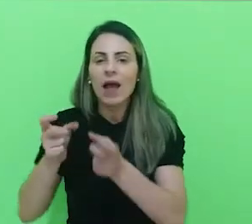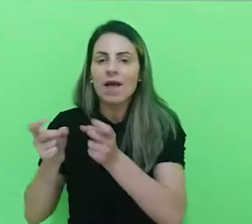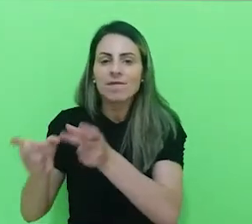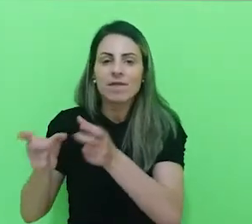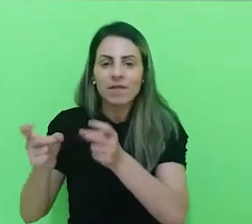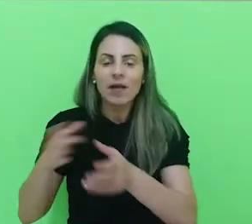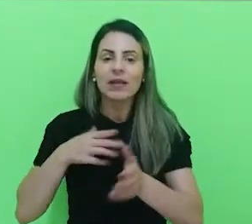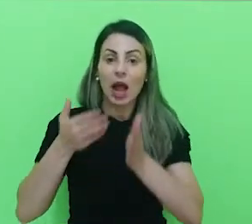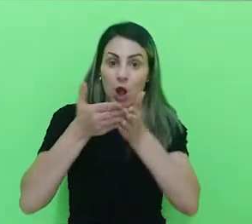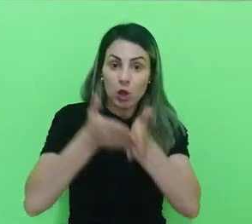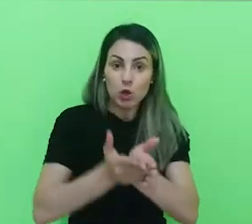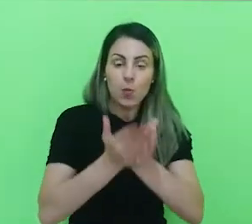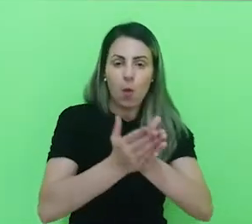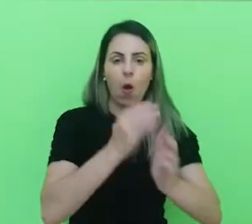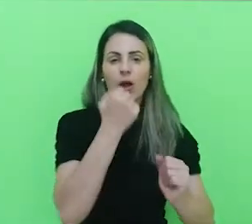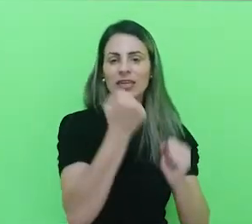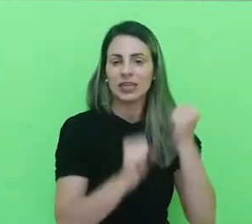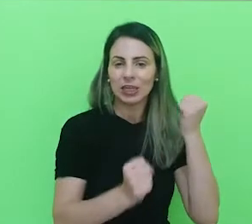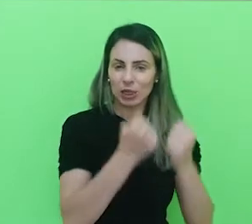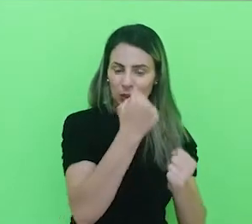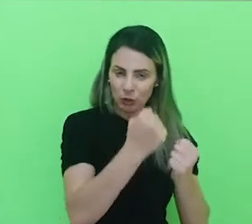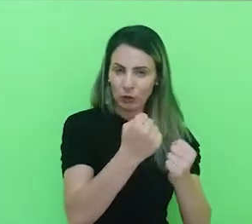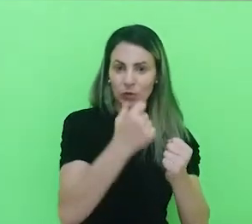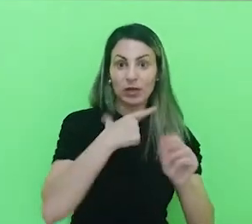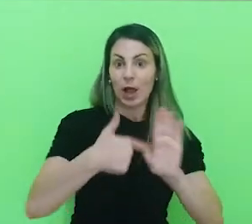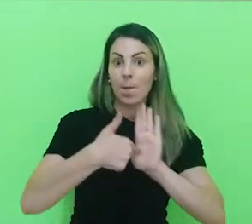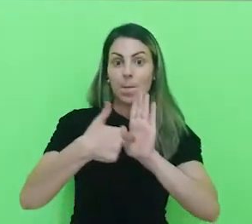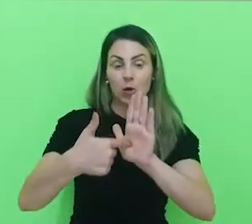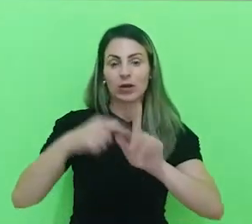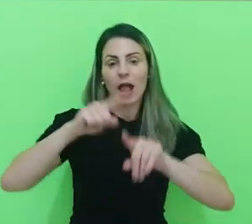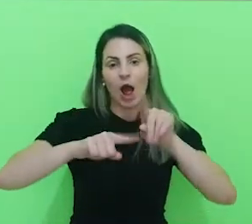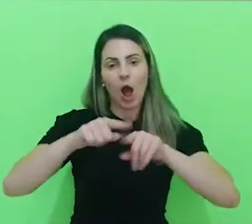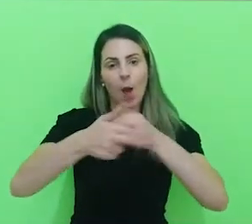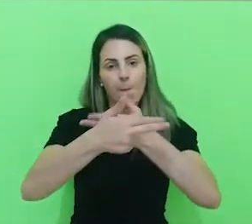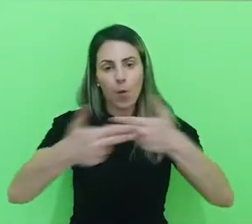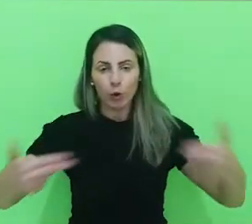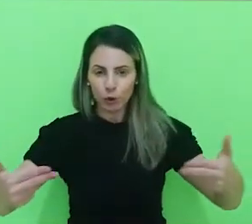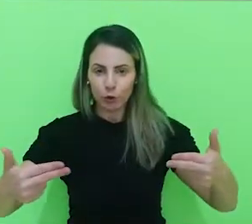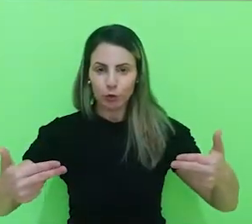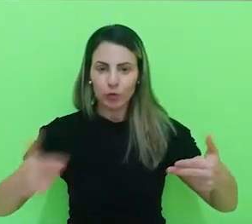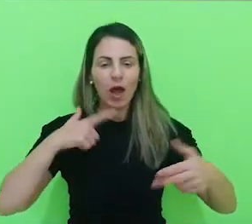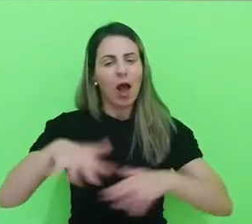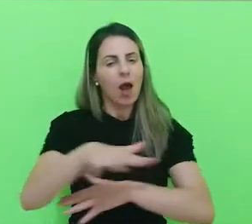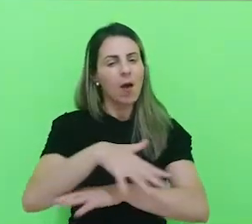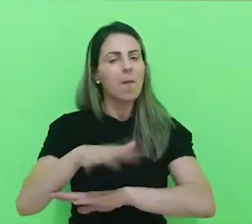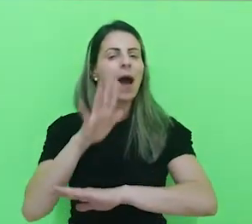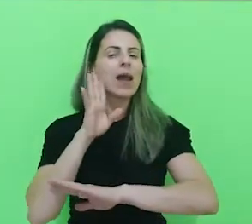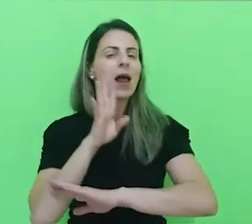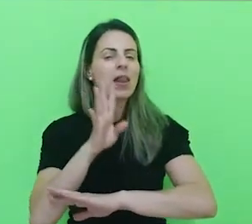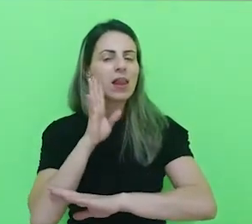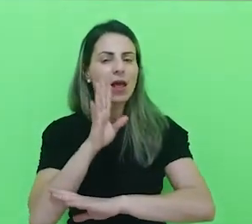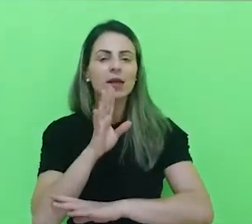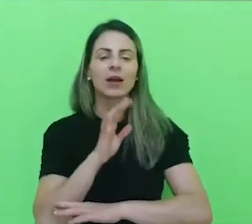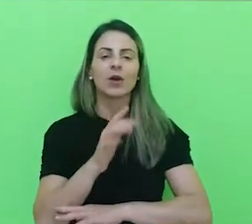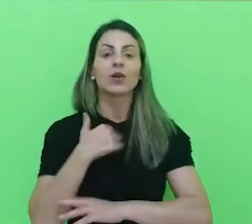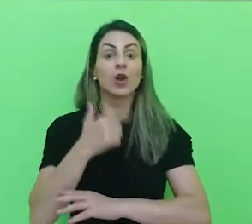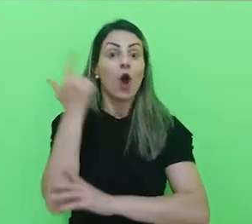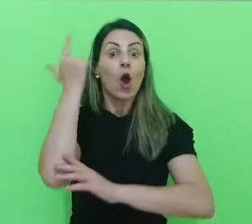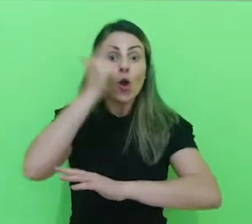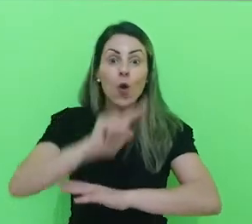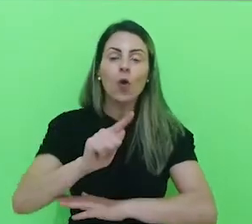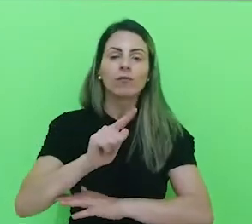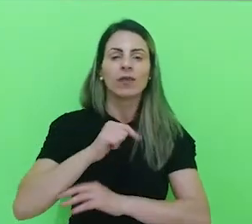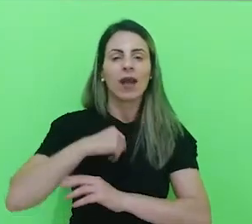como em indústrias, como representantes comerciais. Então realmente é uma área bem bacana que a gente consegue realmente